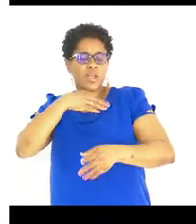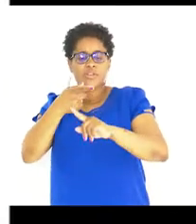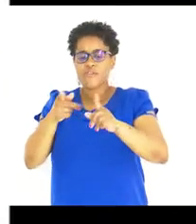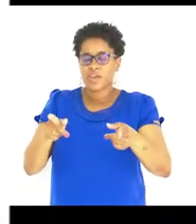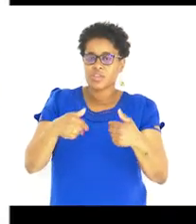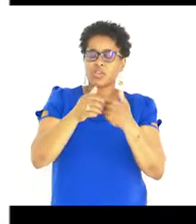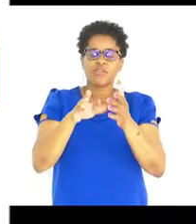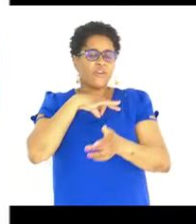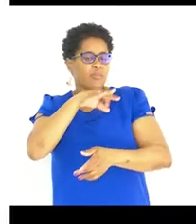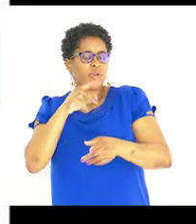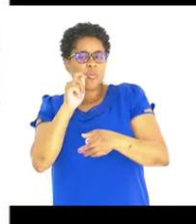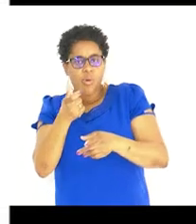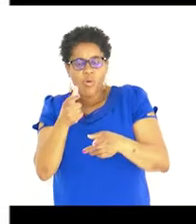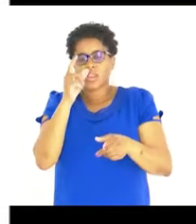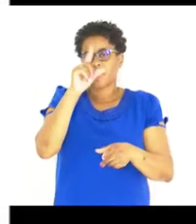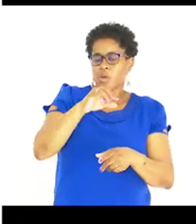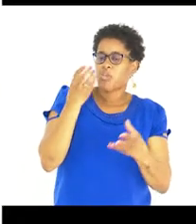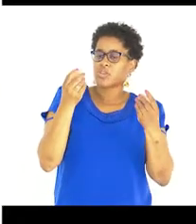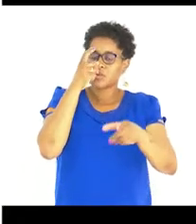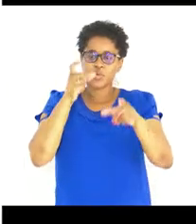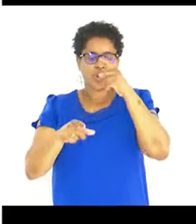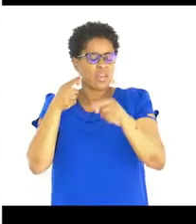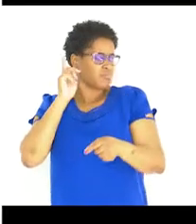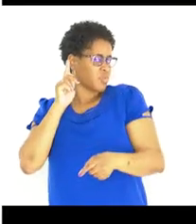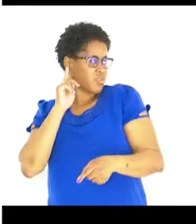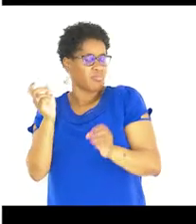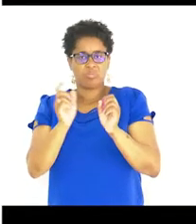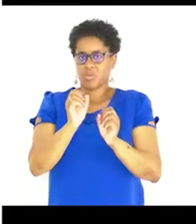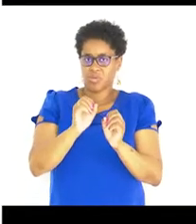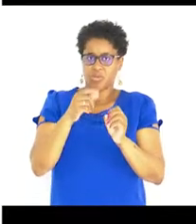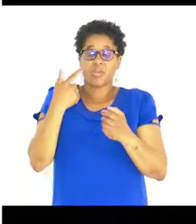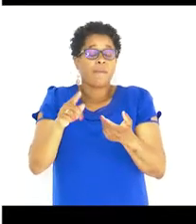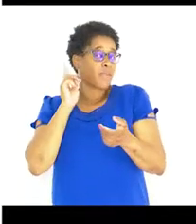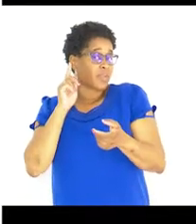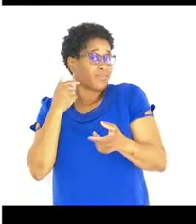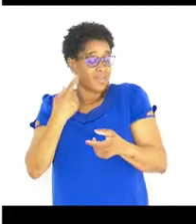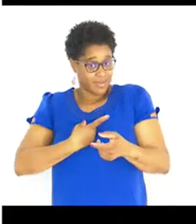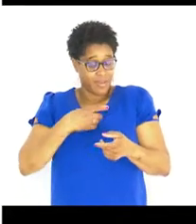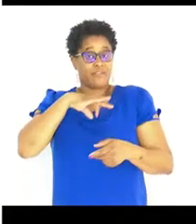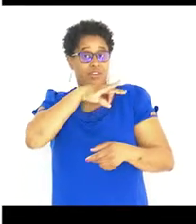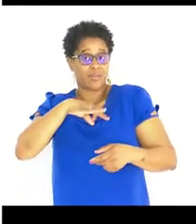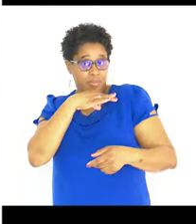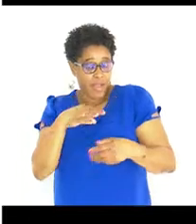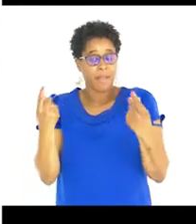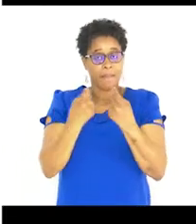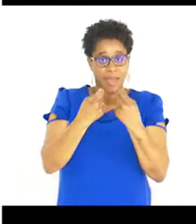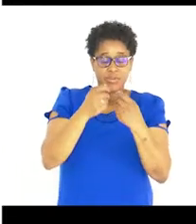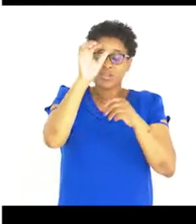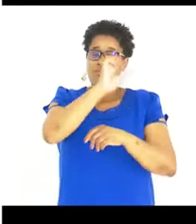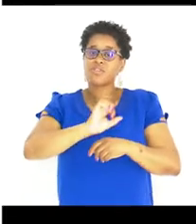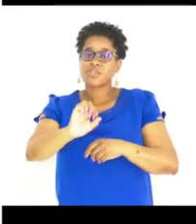Famílias com pouca, com muita gente Isso não importa, o gostoso é ter Sempre uma família bem pertinho de você